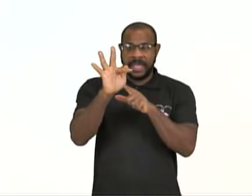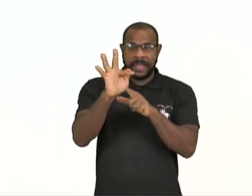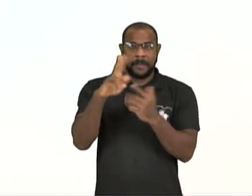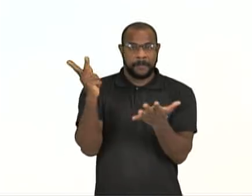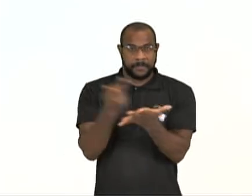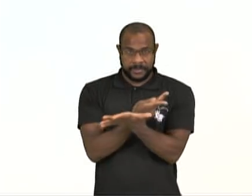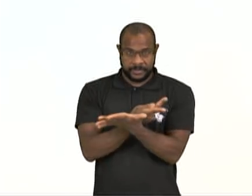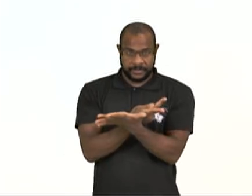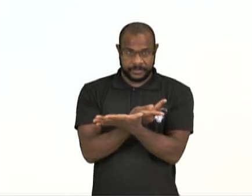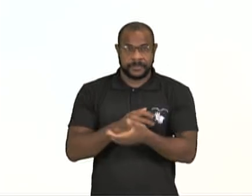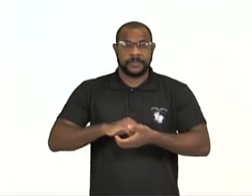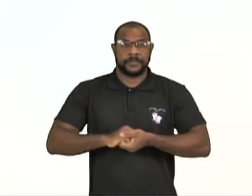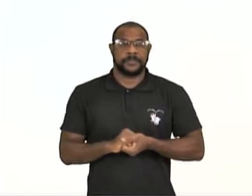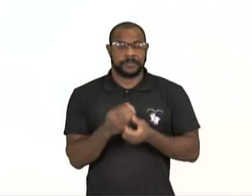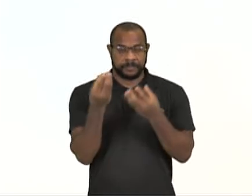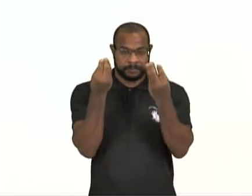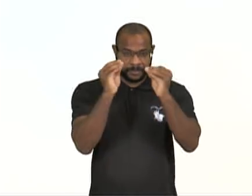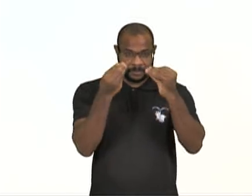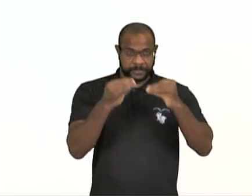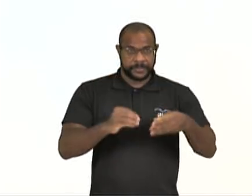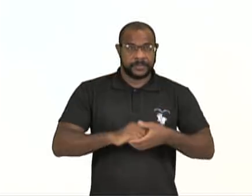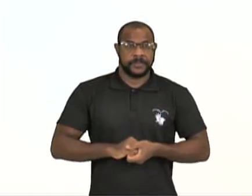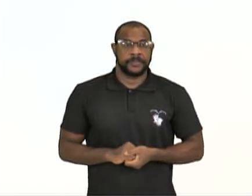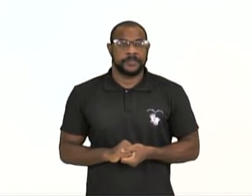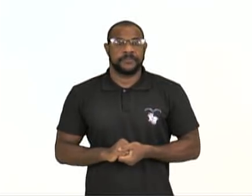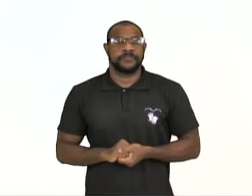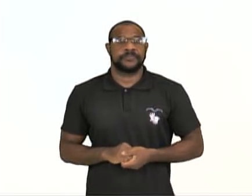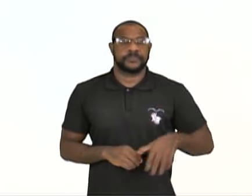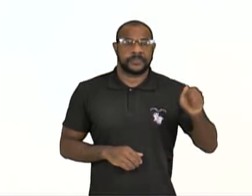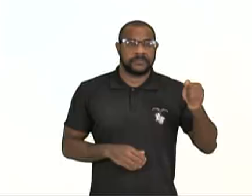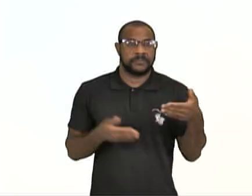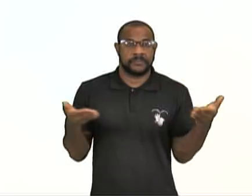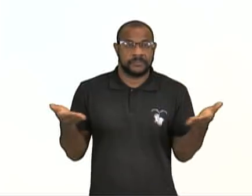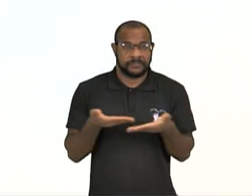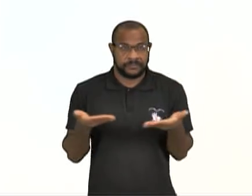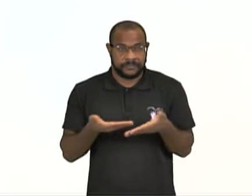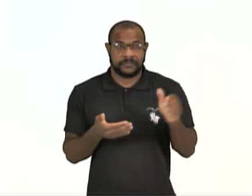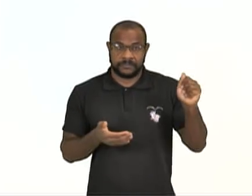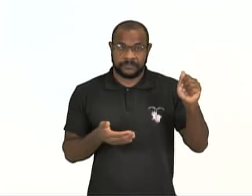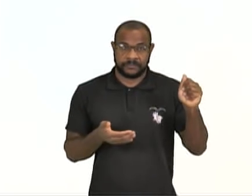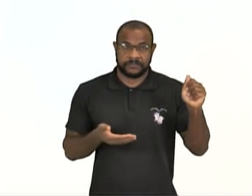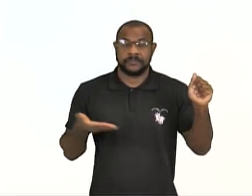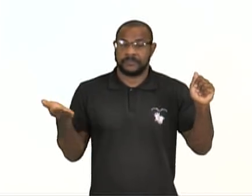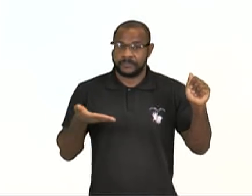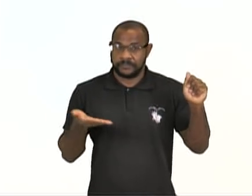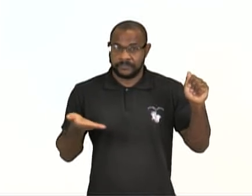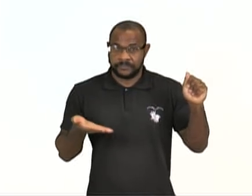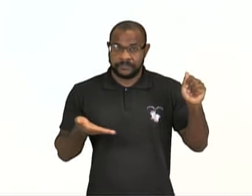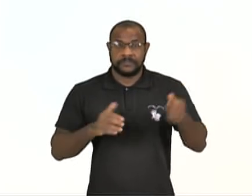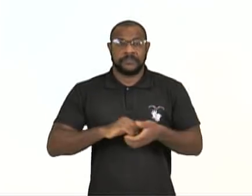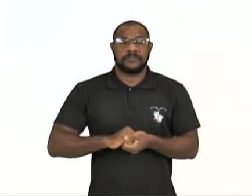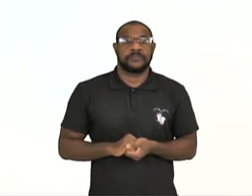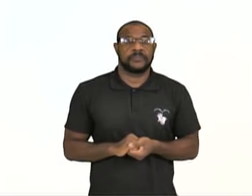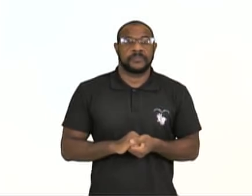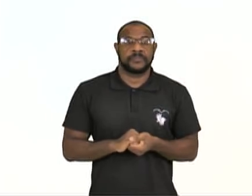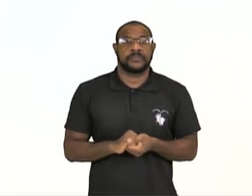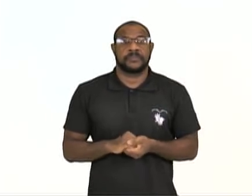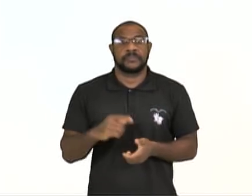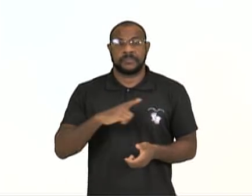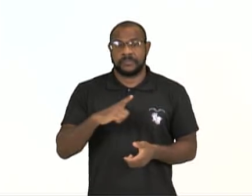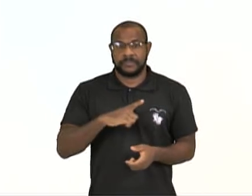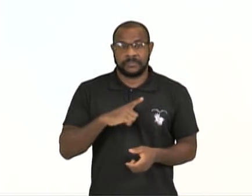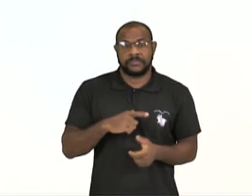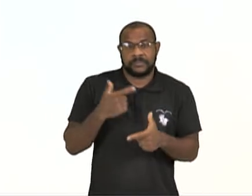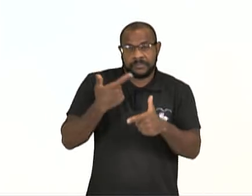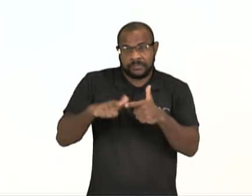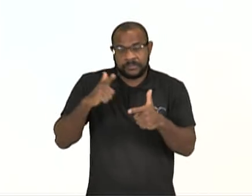as falsas. Tá bom? Então, atualmente, letra A, presta atenção. Atualmente, vemos que as